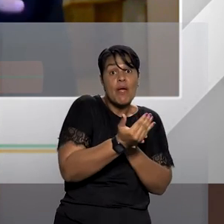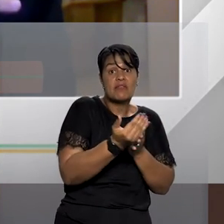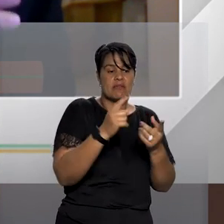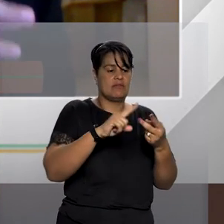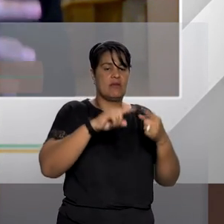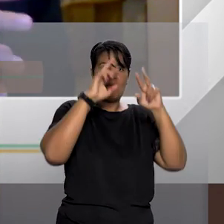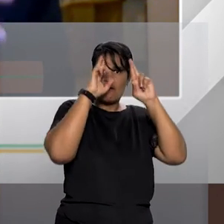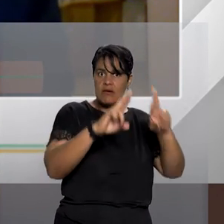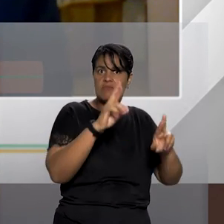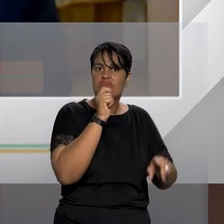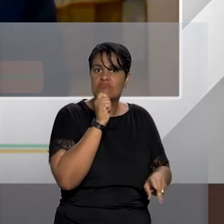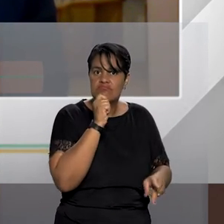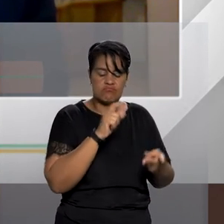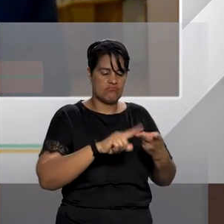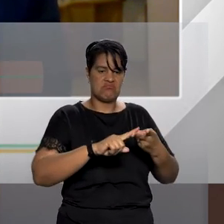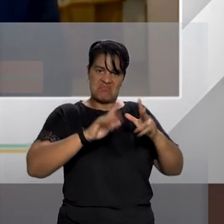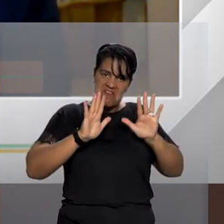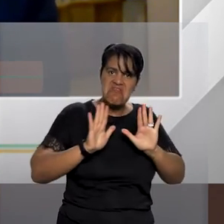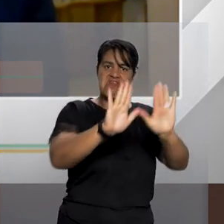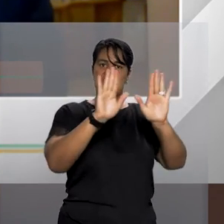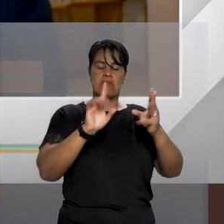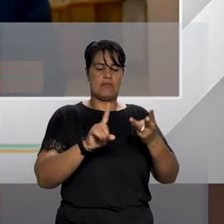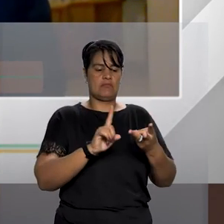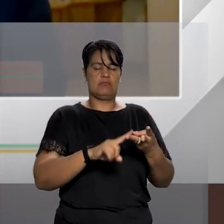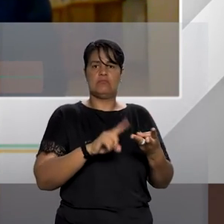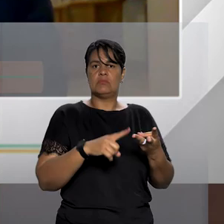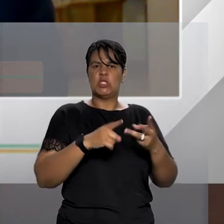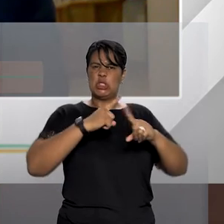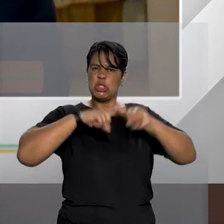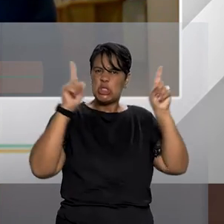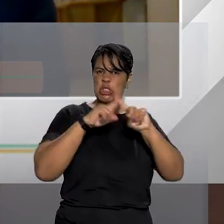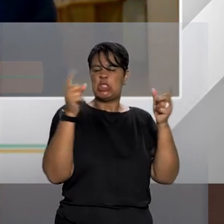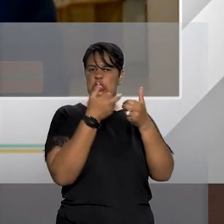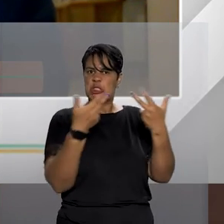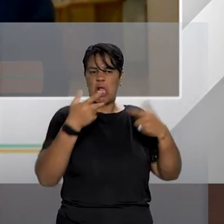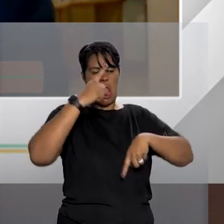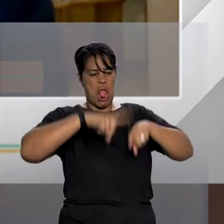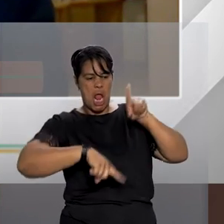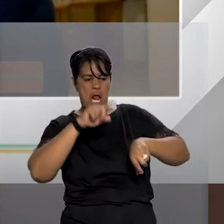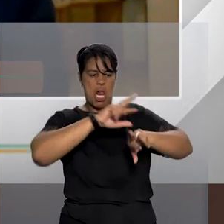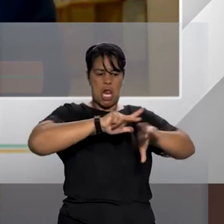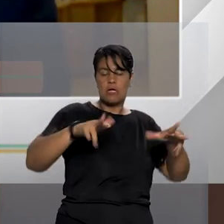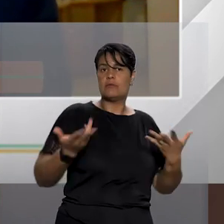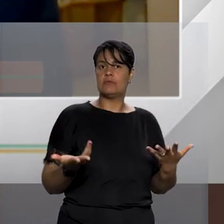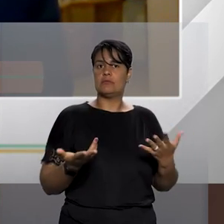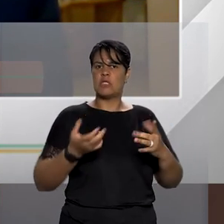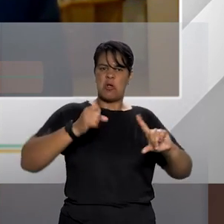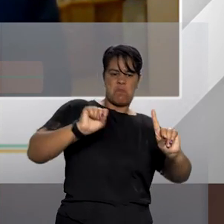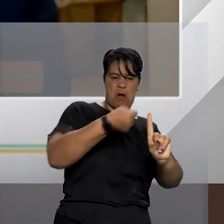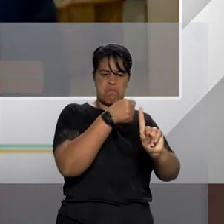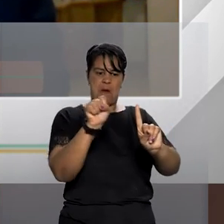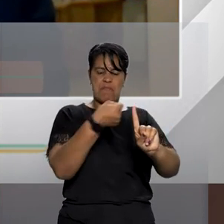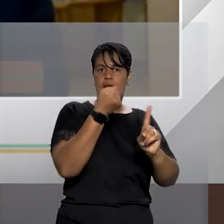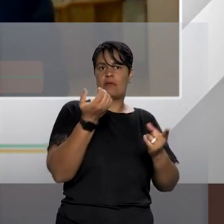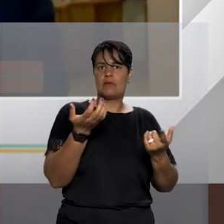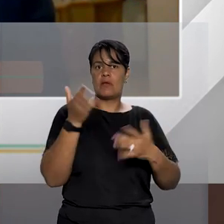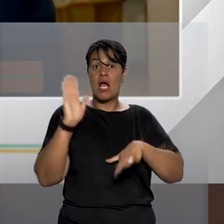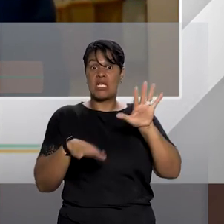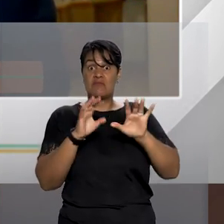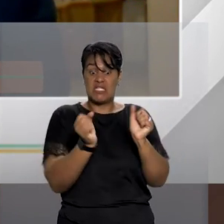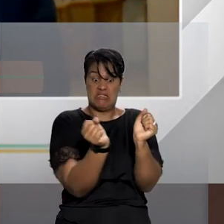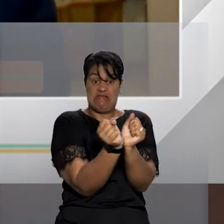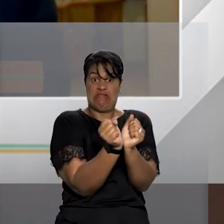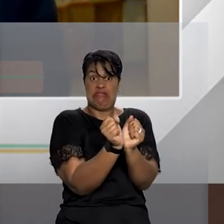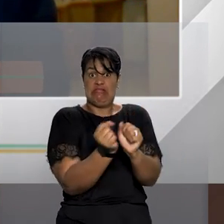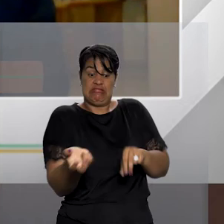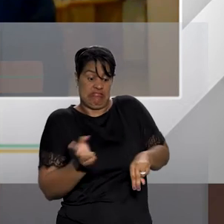xingamentos com os empurrões segue para as agressões físicas pode eventualmente prosseguir ali para um cárcere privado uma agressão